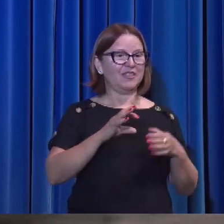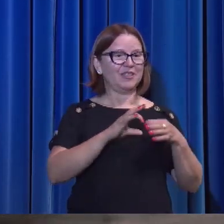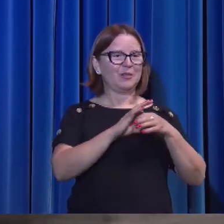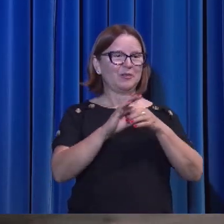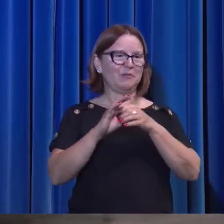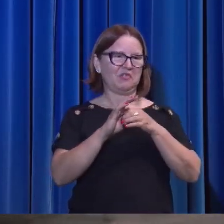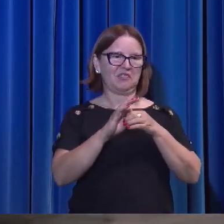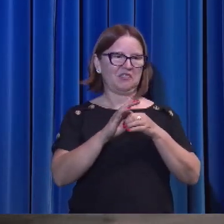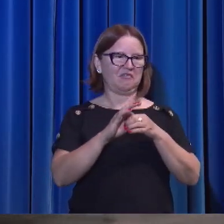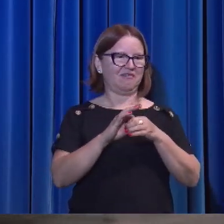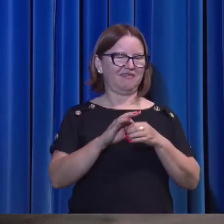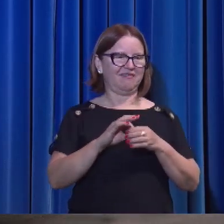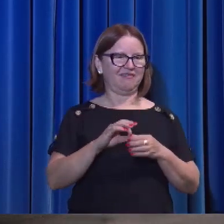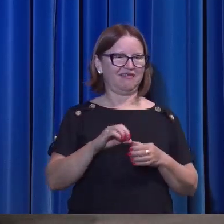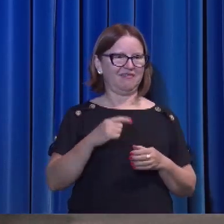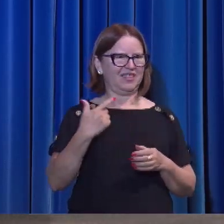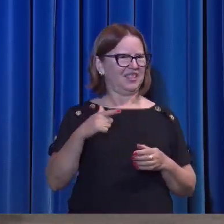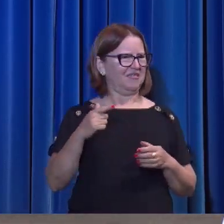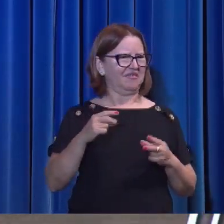não duelizam.